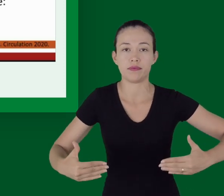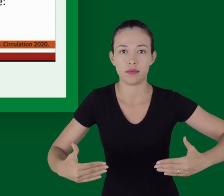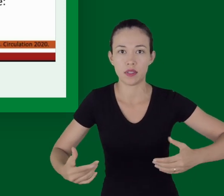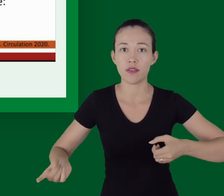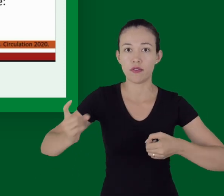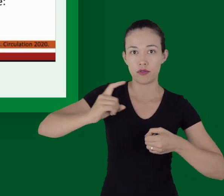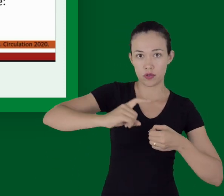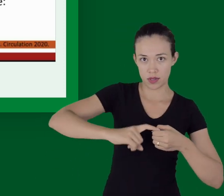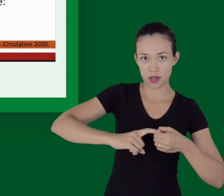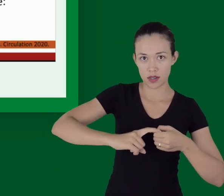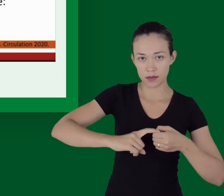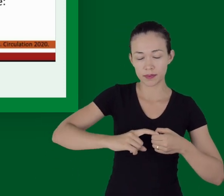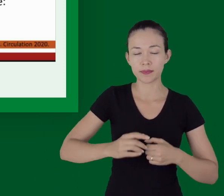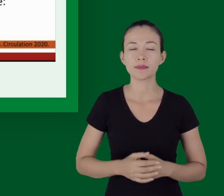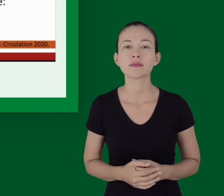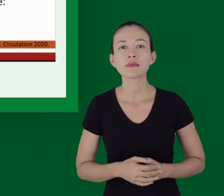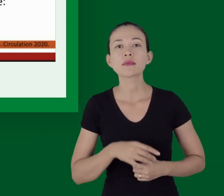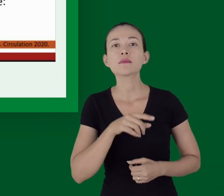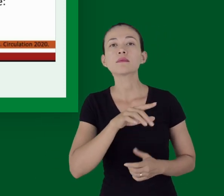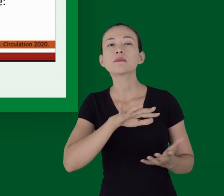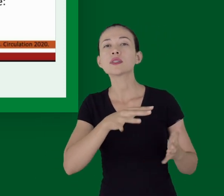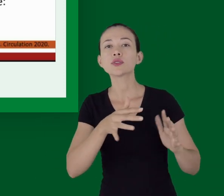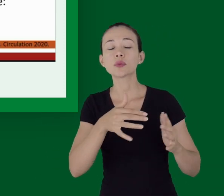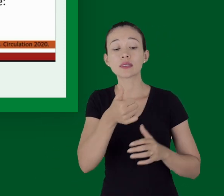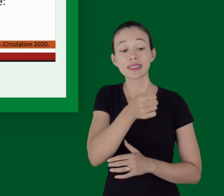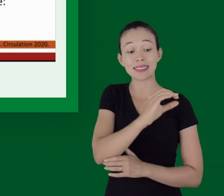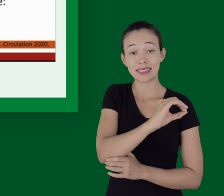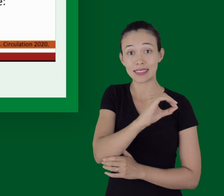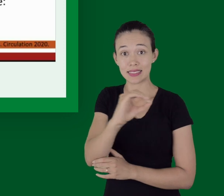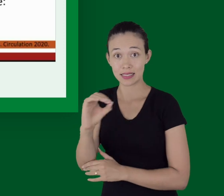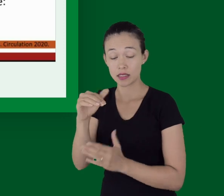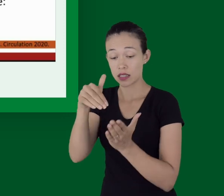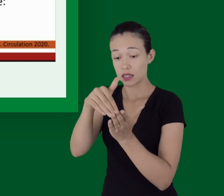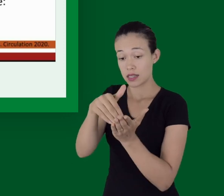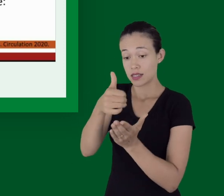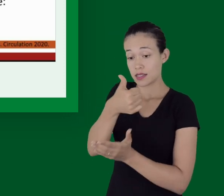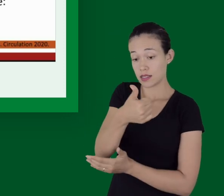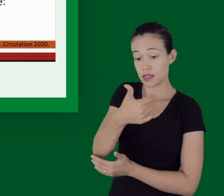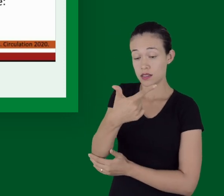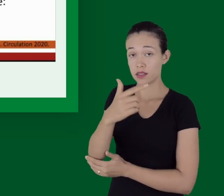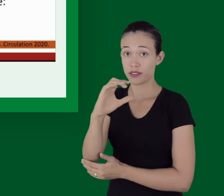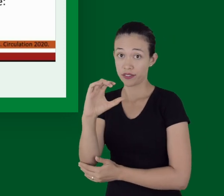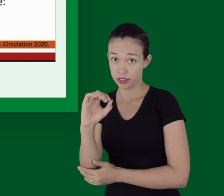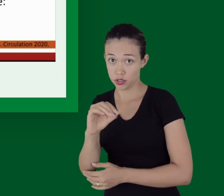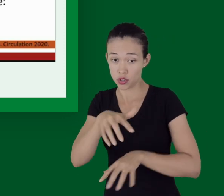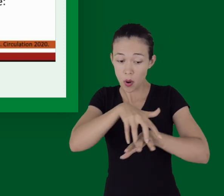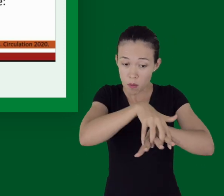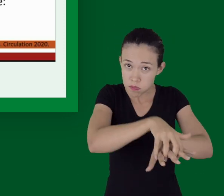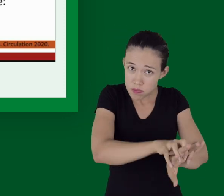totalmente a posição de origem em uma frequência de 100 a 120 compressões por minuto.